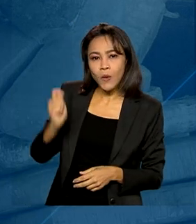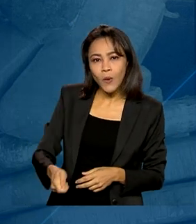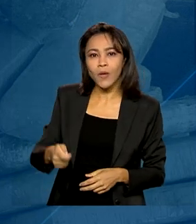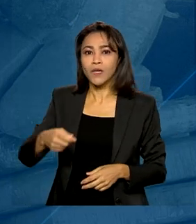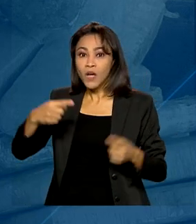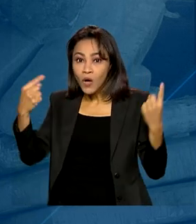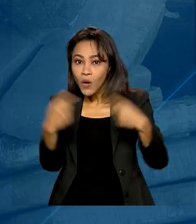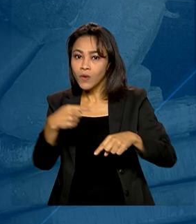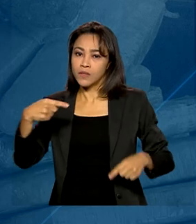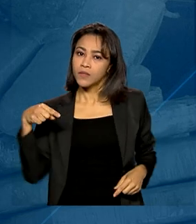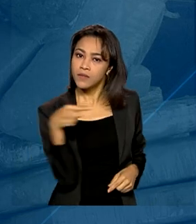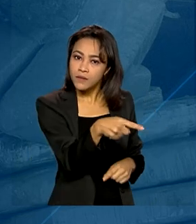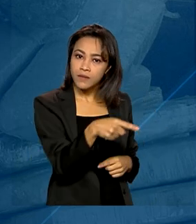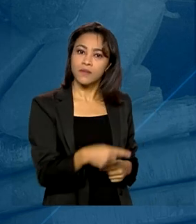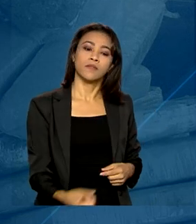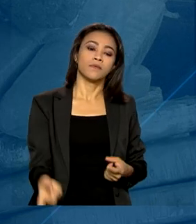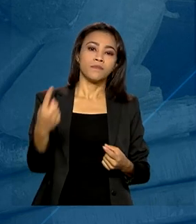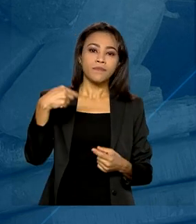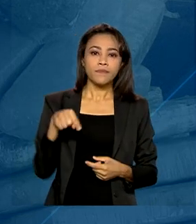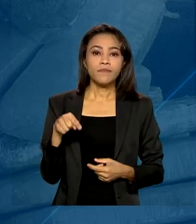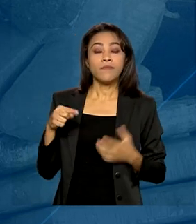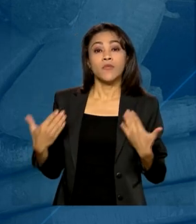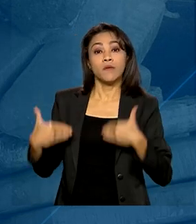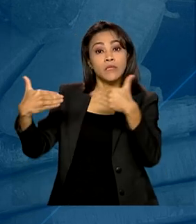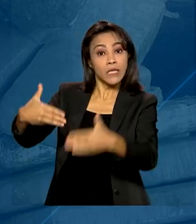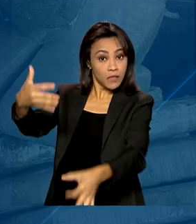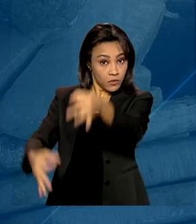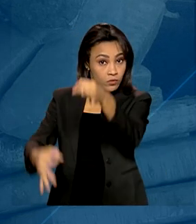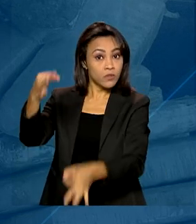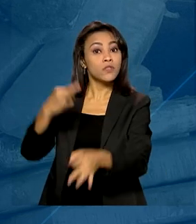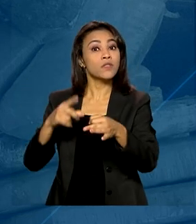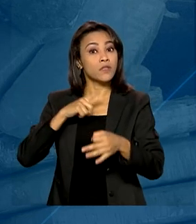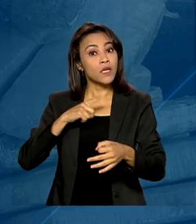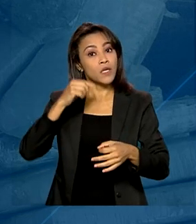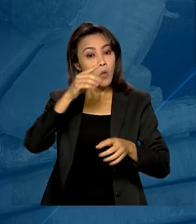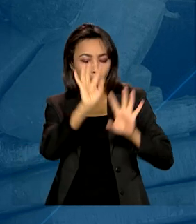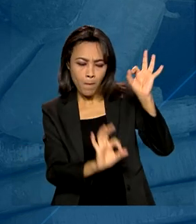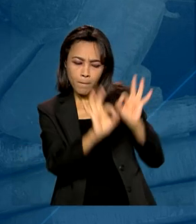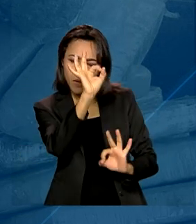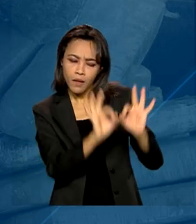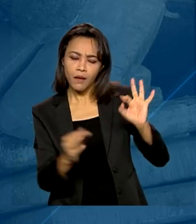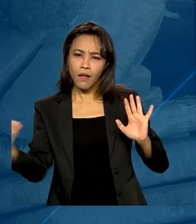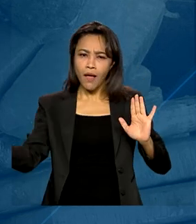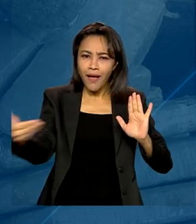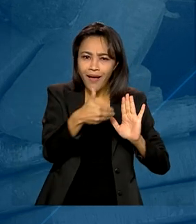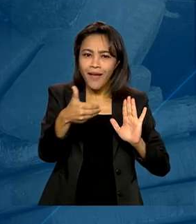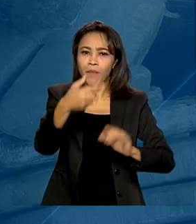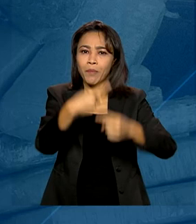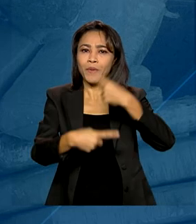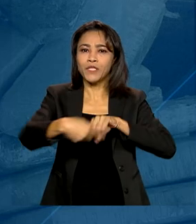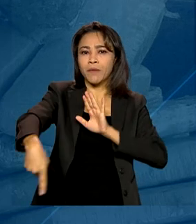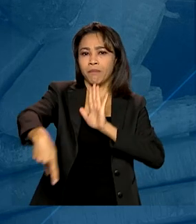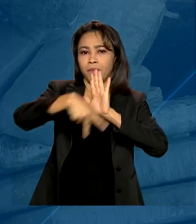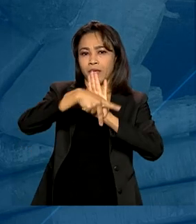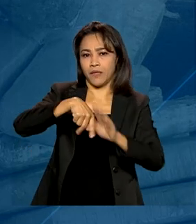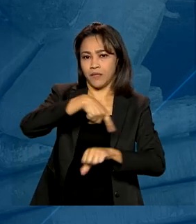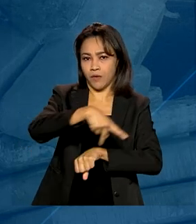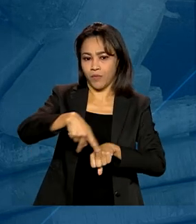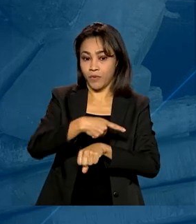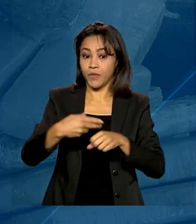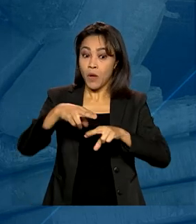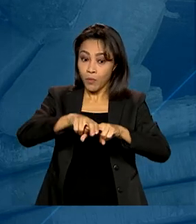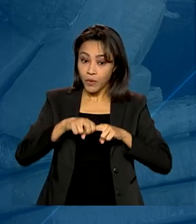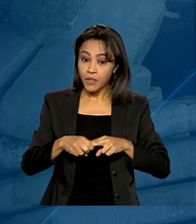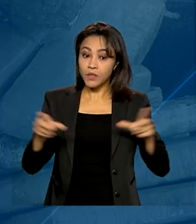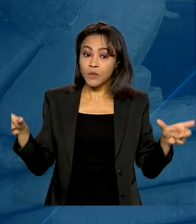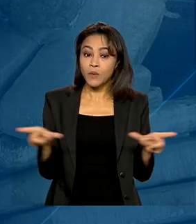os próprios traficantes. O Ministério da Justiça define ainda o plano como política de Estado. Assim, o Conad é o